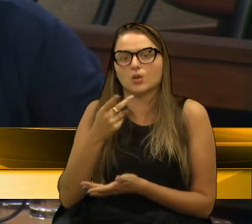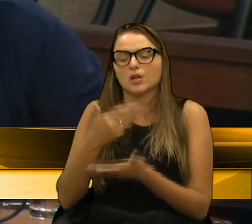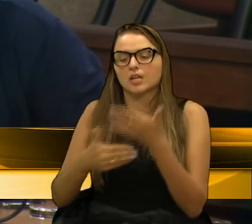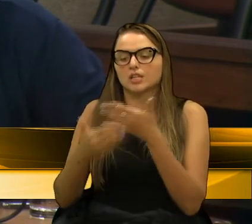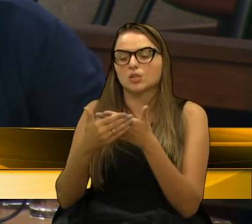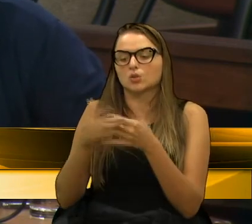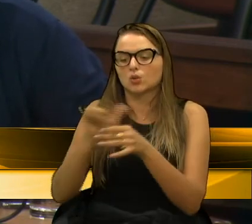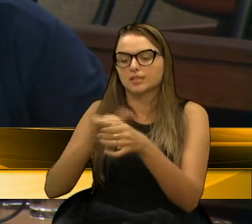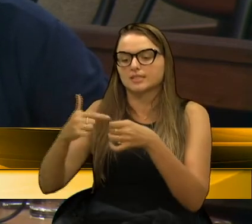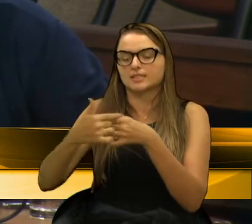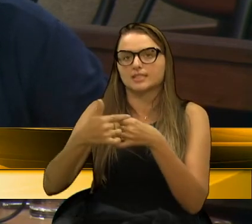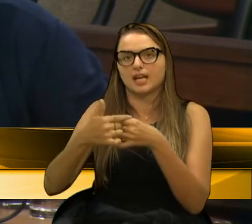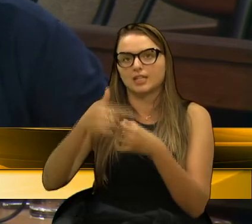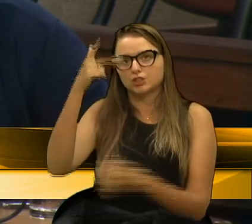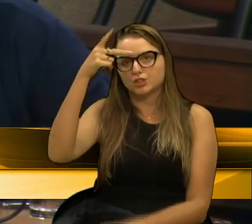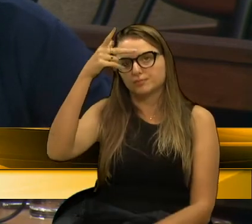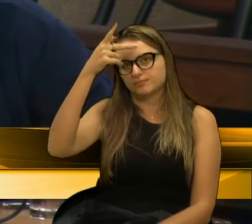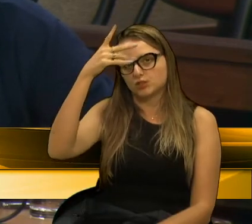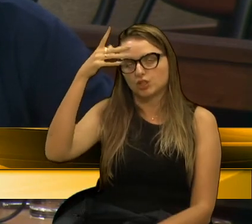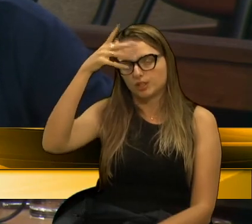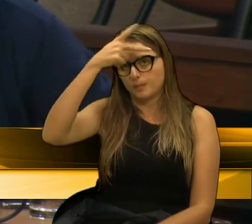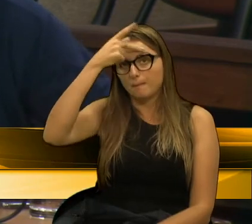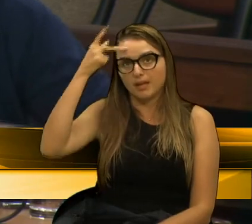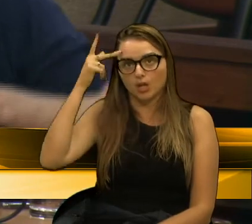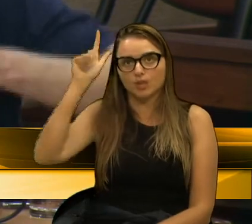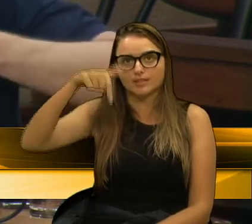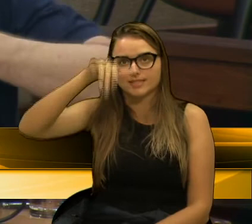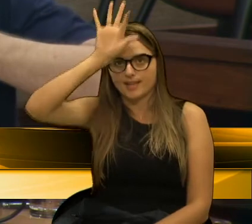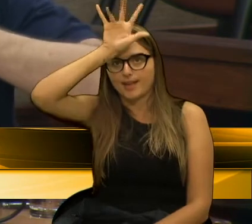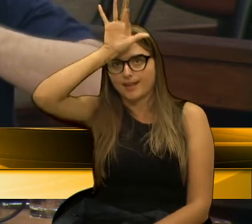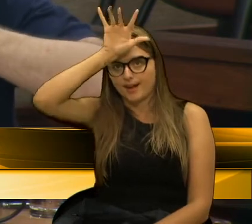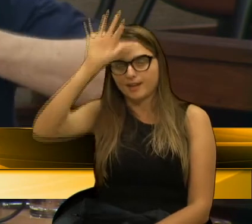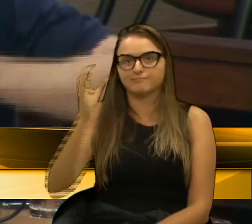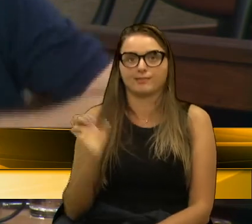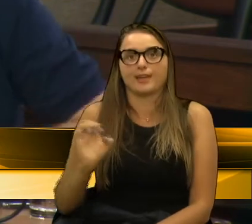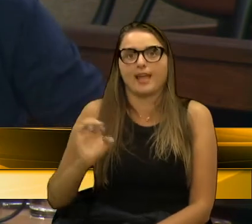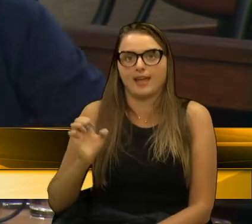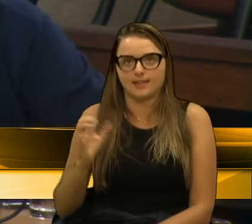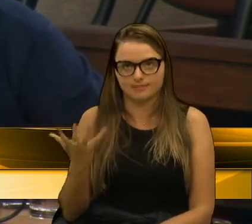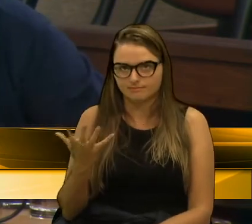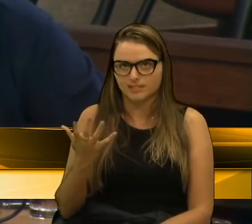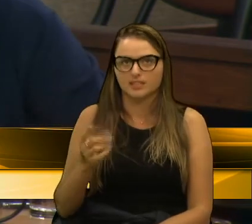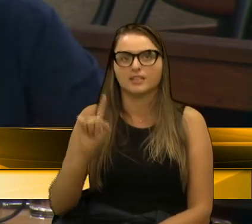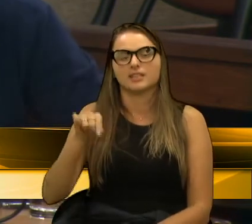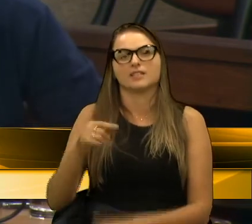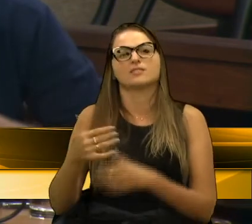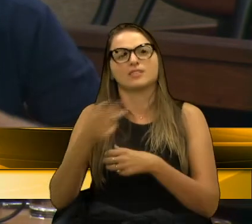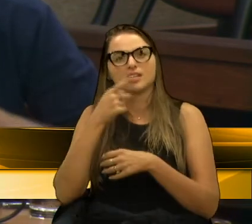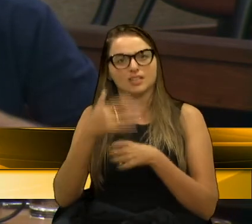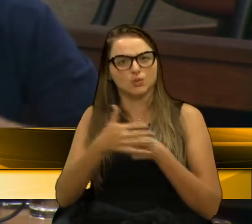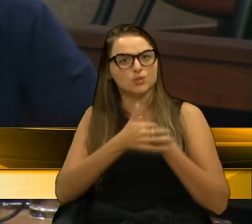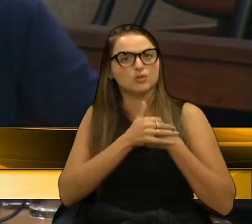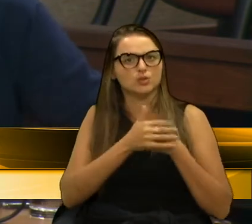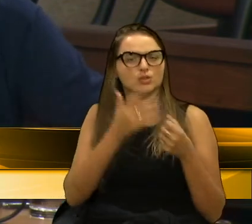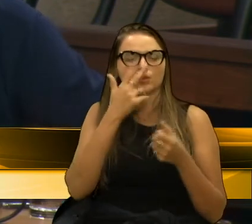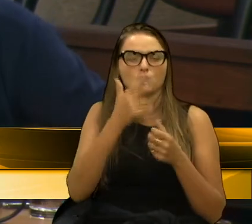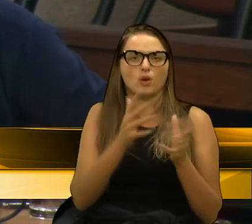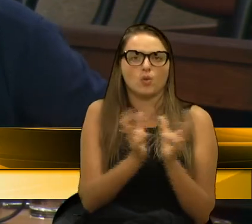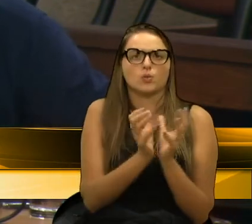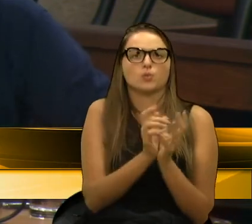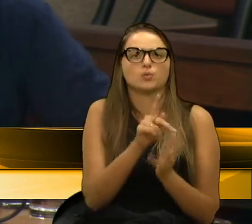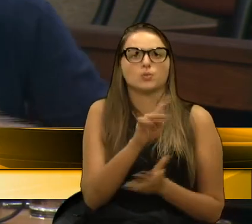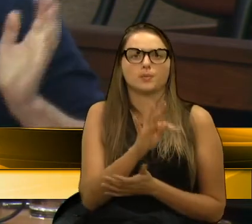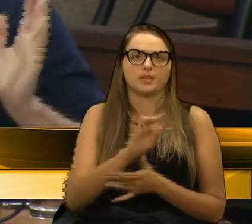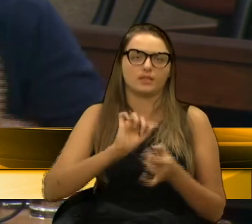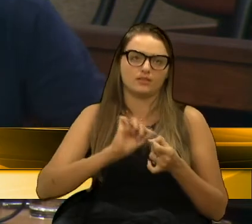prefiro um presidente que fale o que pensa de peito aberto, que fale escondido, como muitas vezes acontecia no governo dos petistas. E, para terminar,